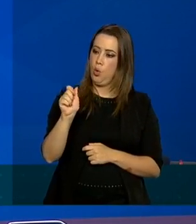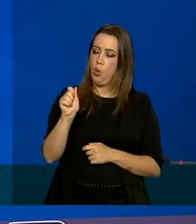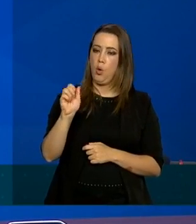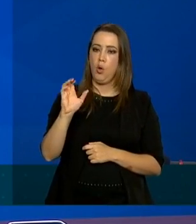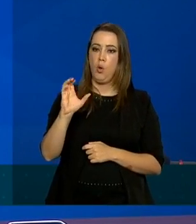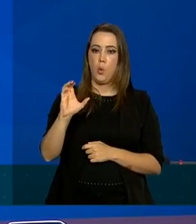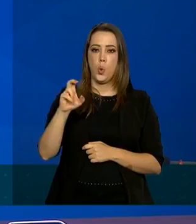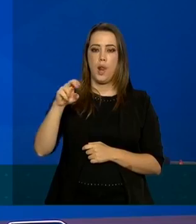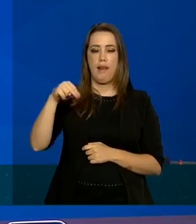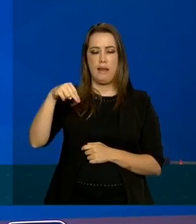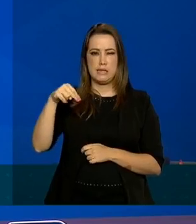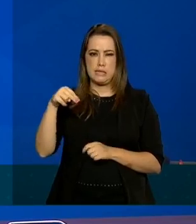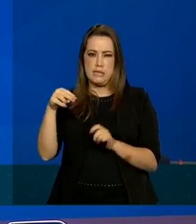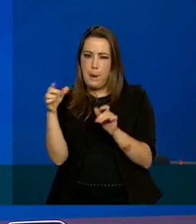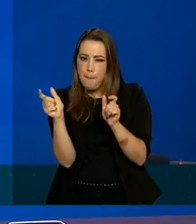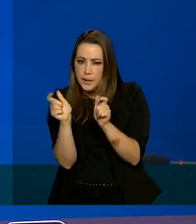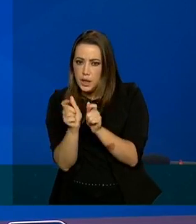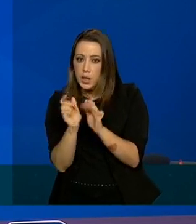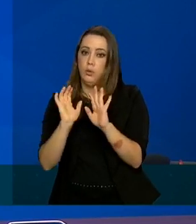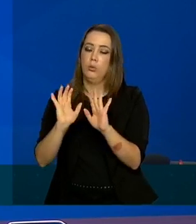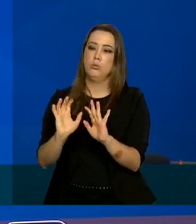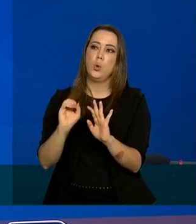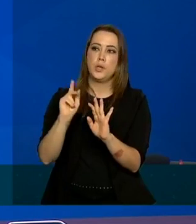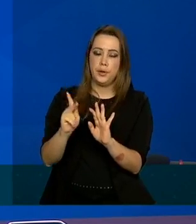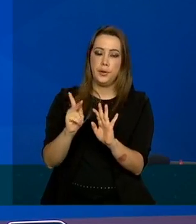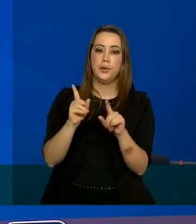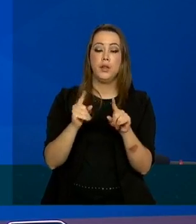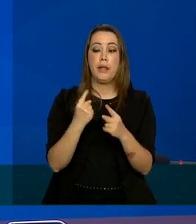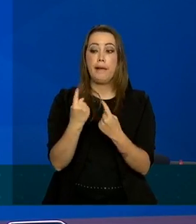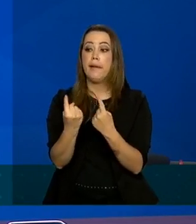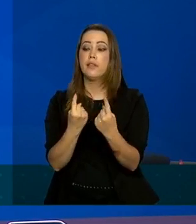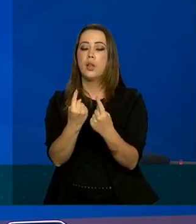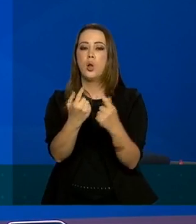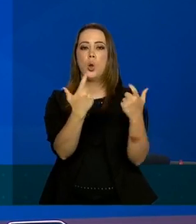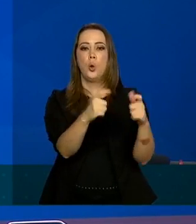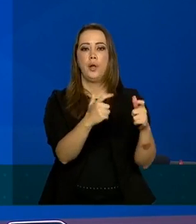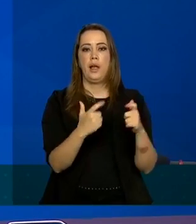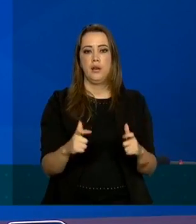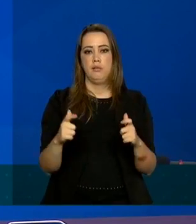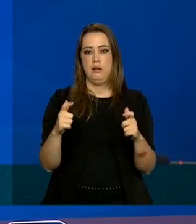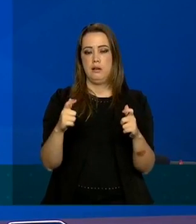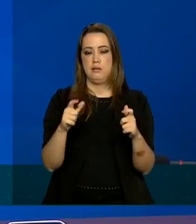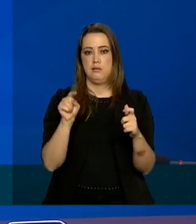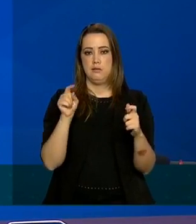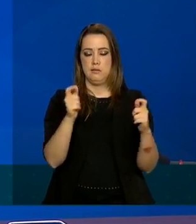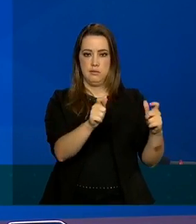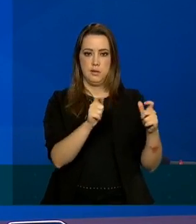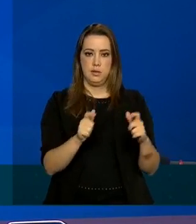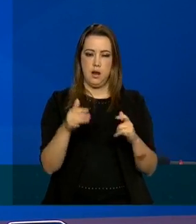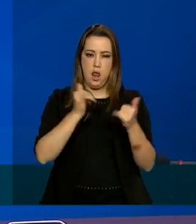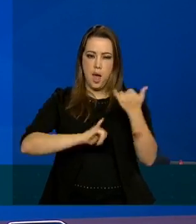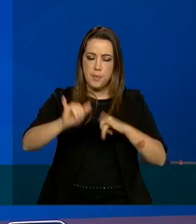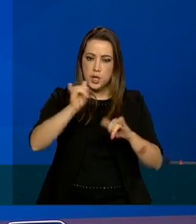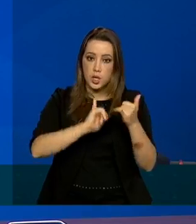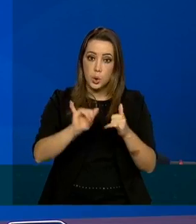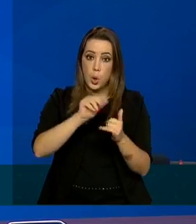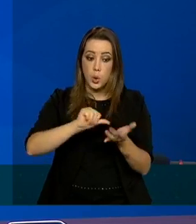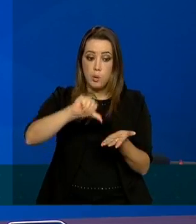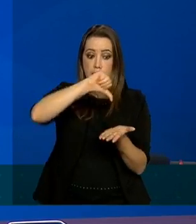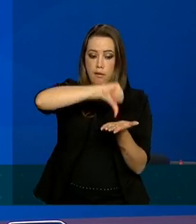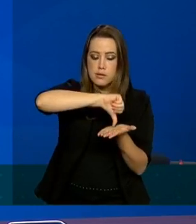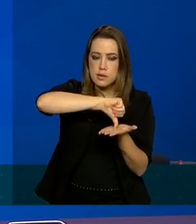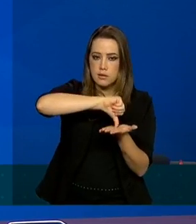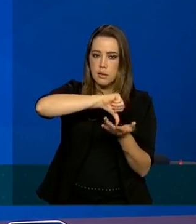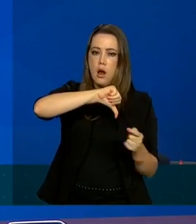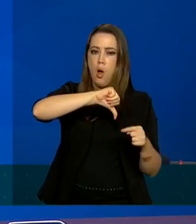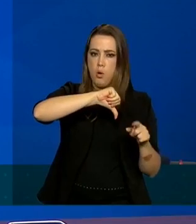a gente usa essa terminologia cada laboratório central de saúde pública estabeleceu uma